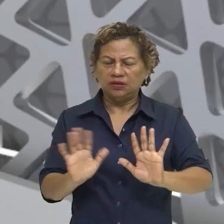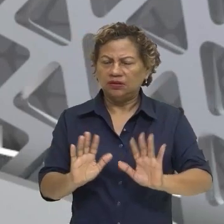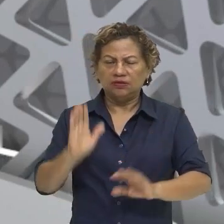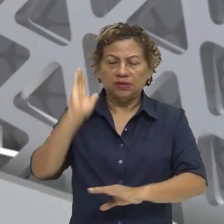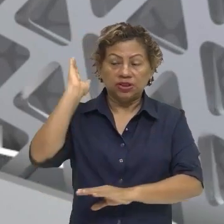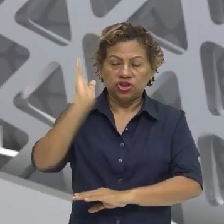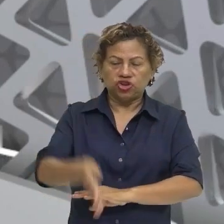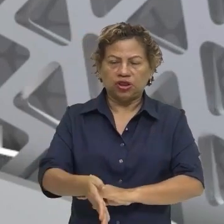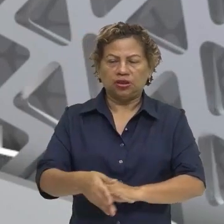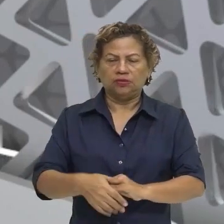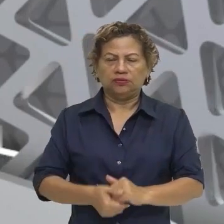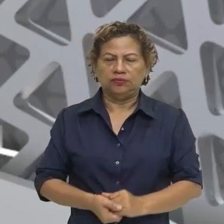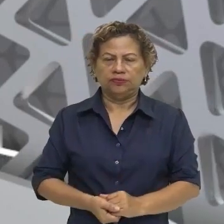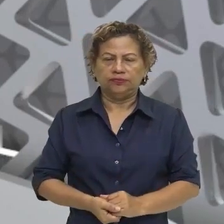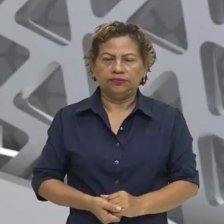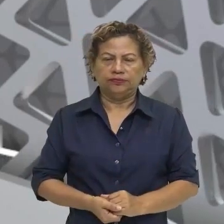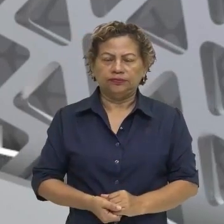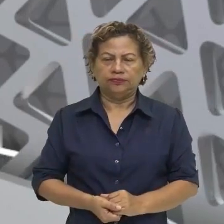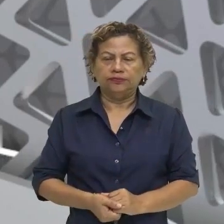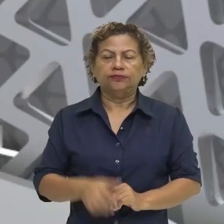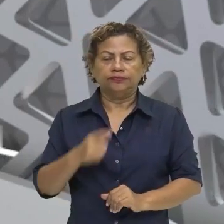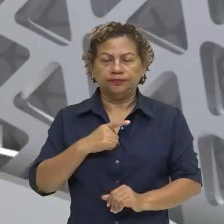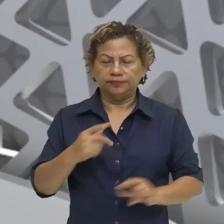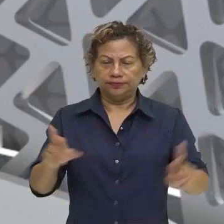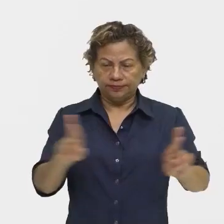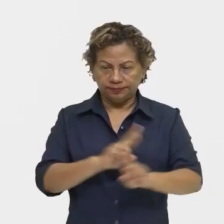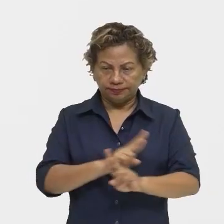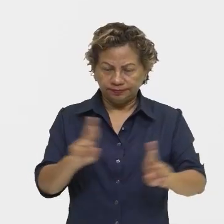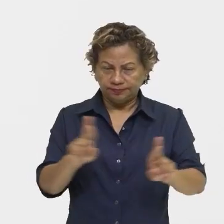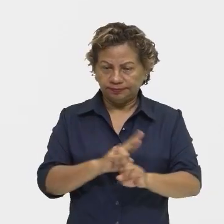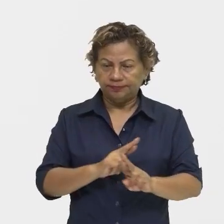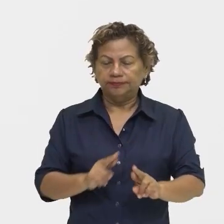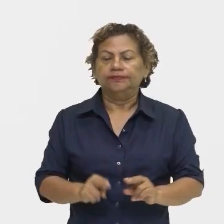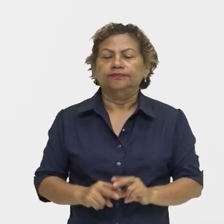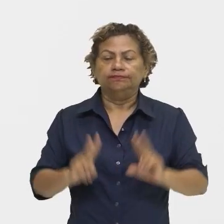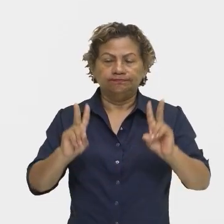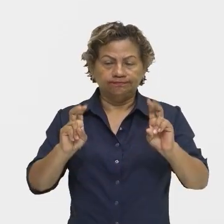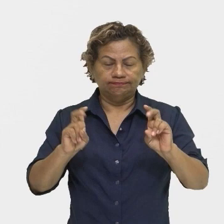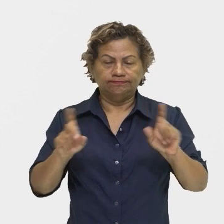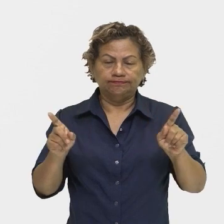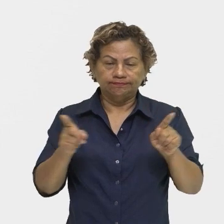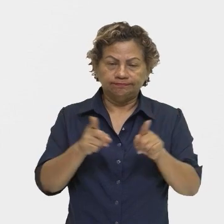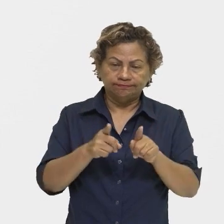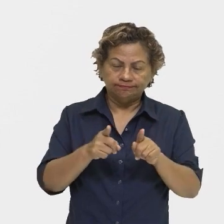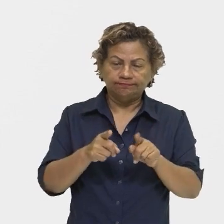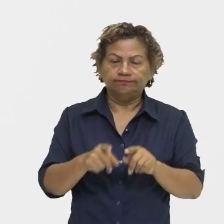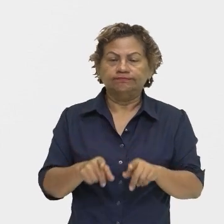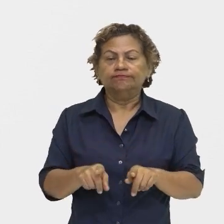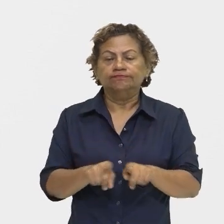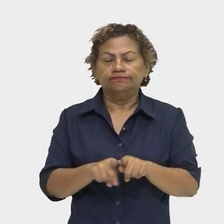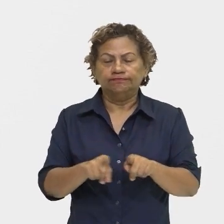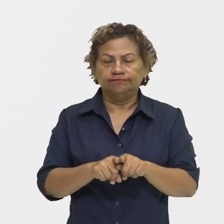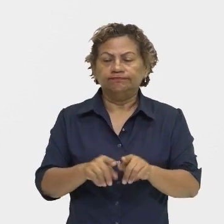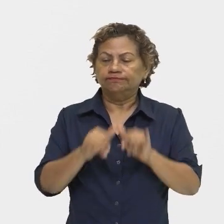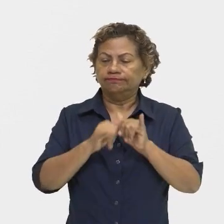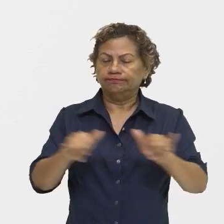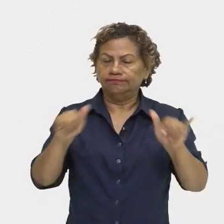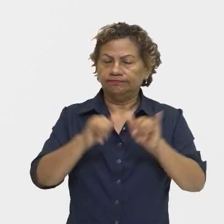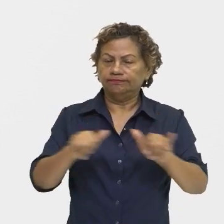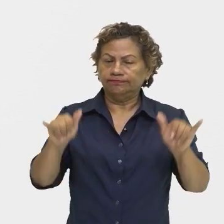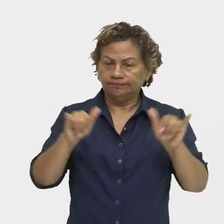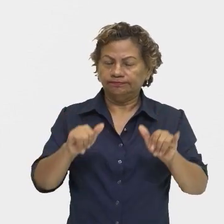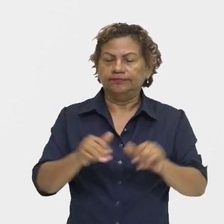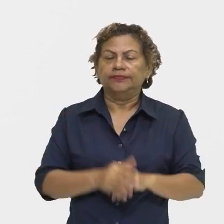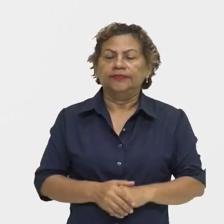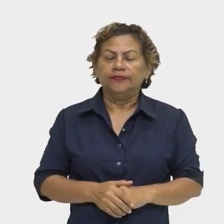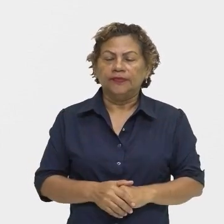Então, ele tem relativamente um texto curto, né? Ele é veiculado dos meios de comunicação, a linguagem, ela é formal,